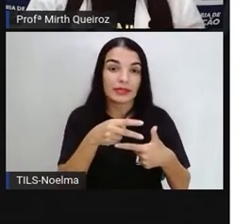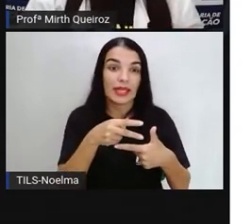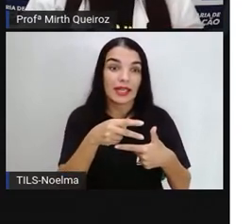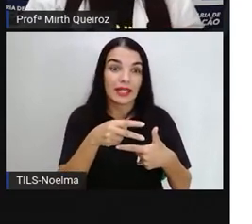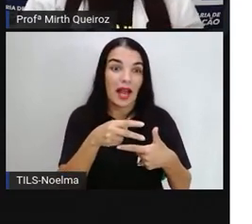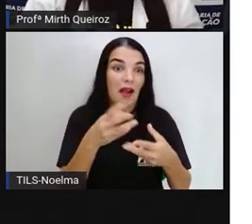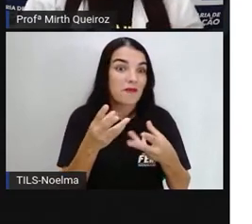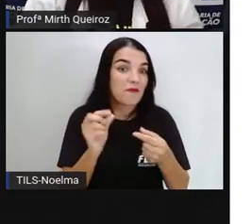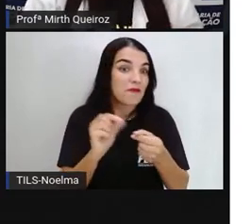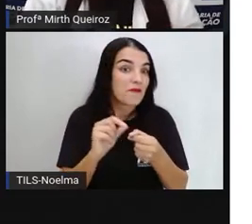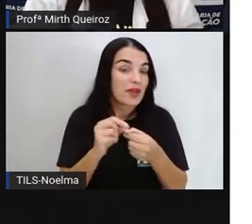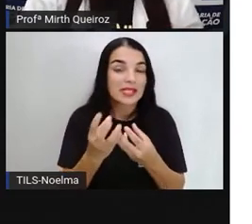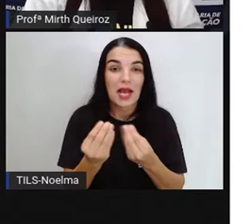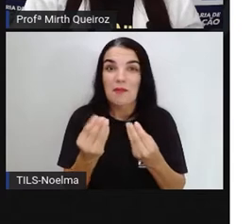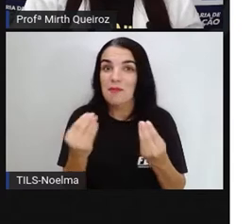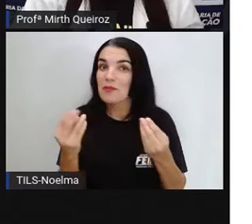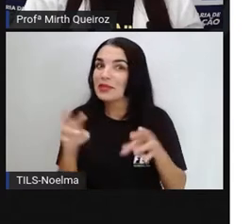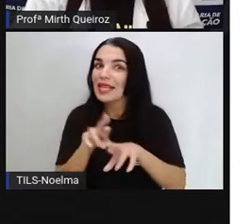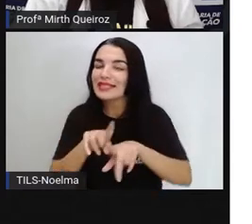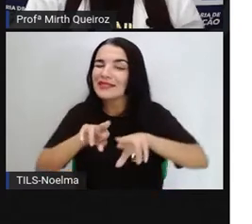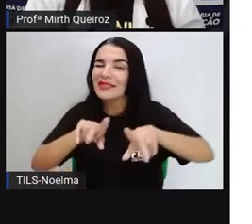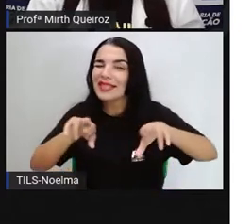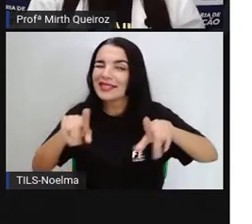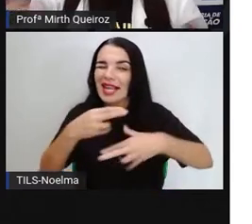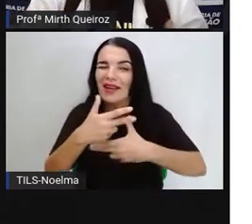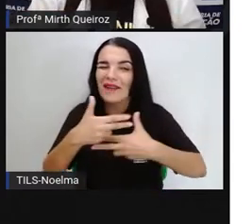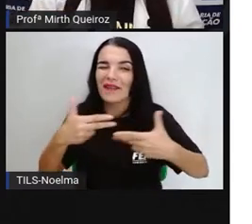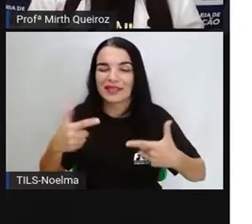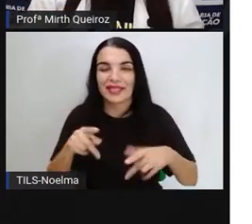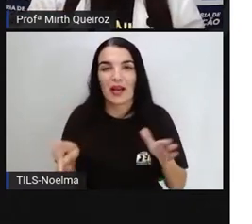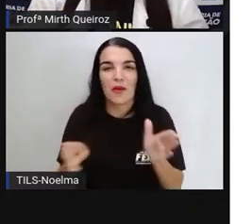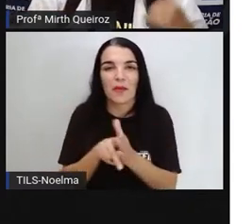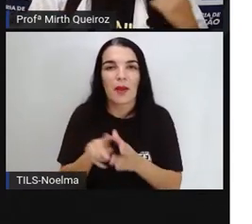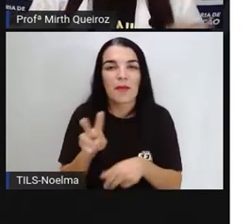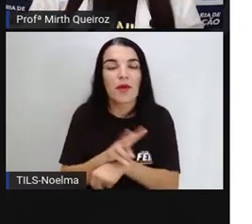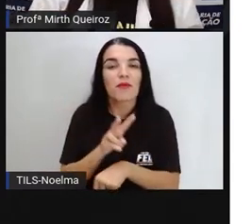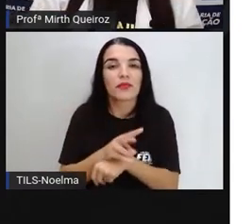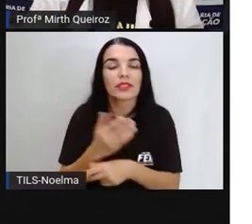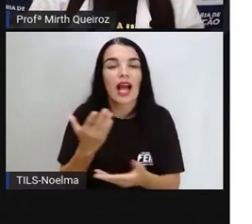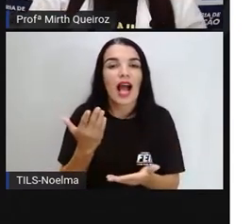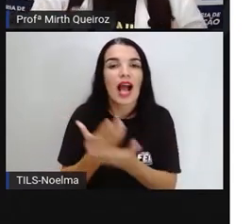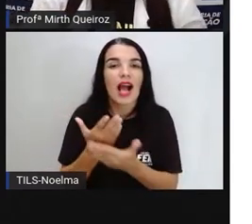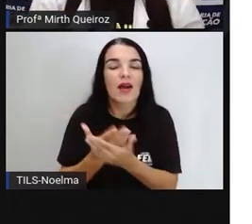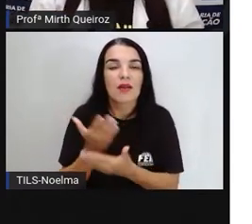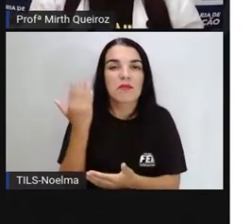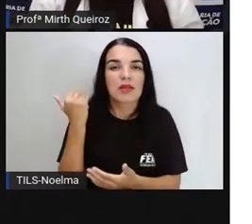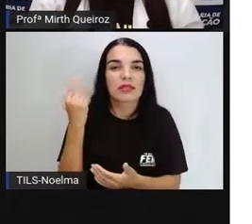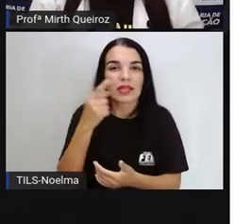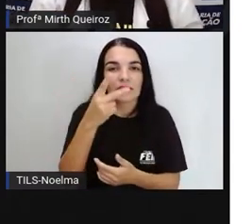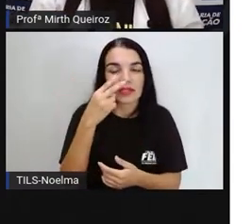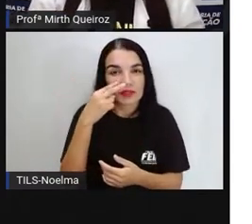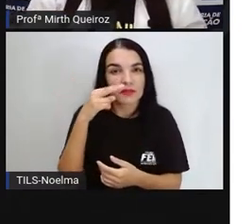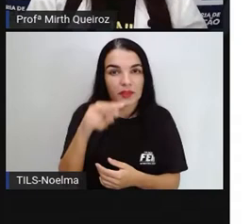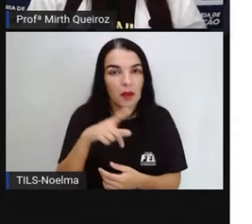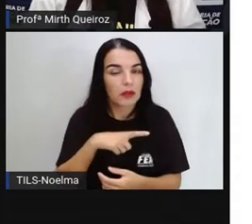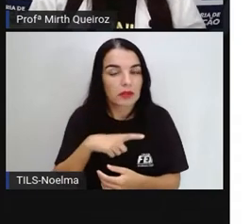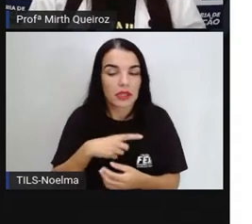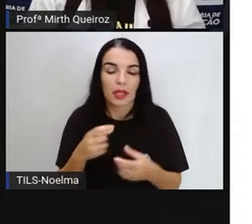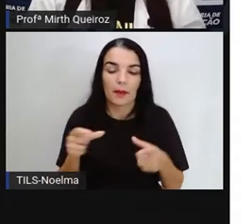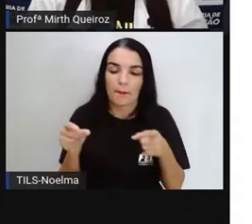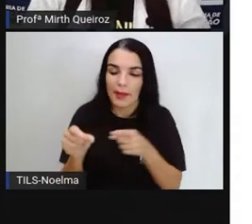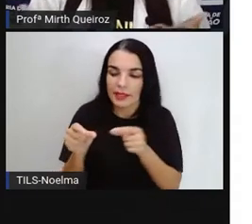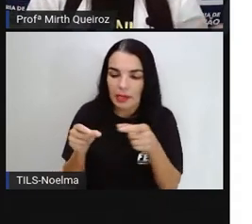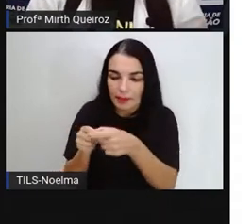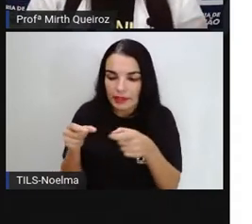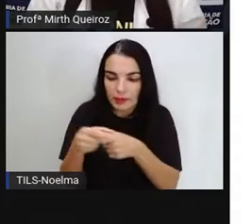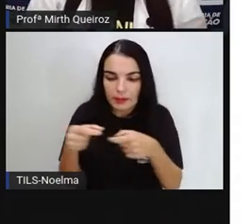a fazer muitas e muitas coisas, né? Como no próprio vídeo da aula passada, eu apresentei para vocês. São peças,